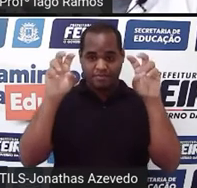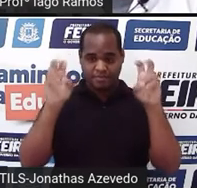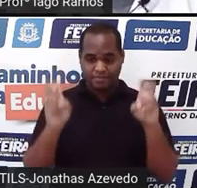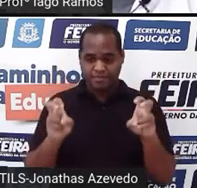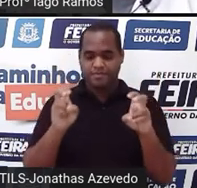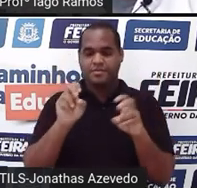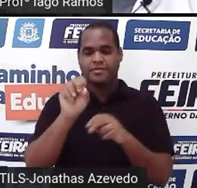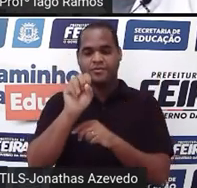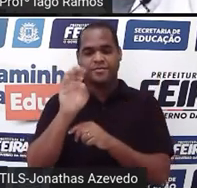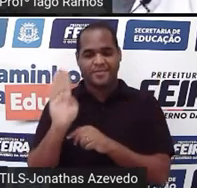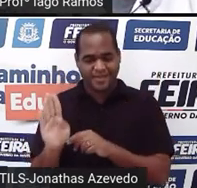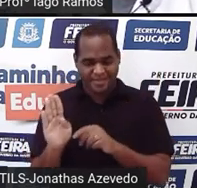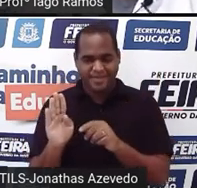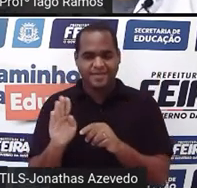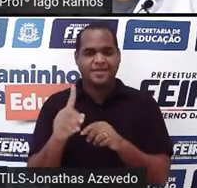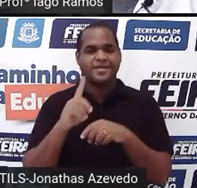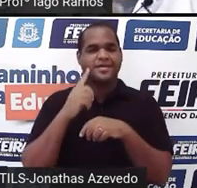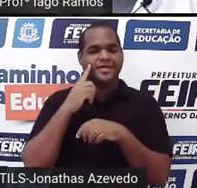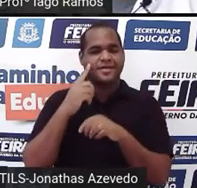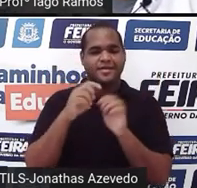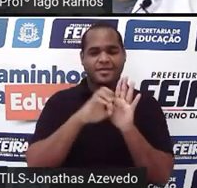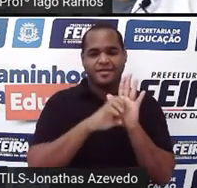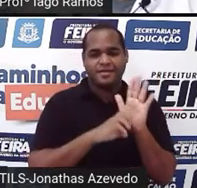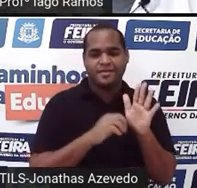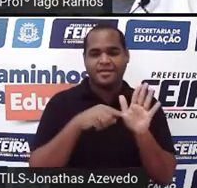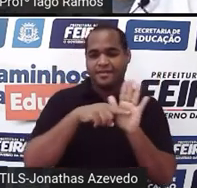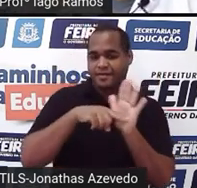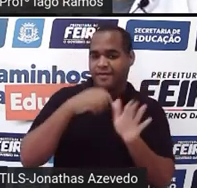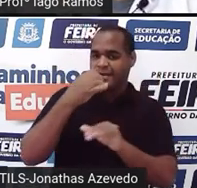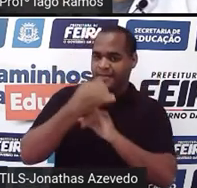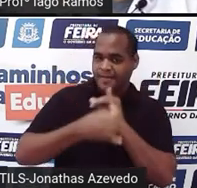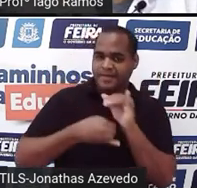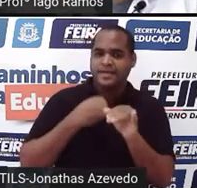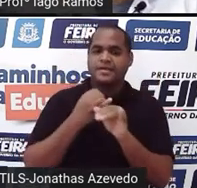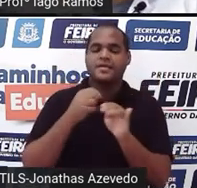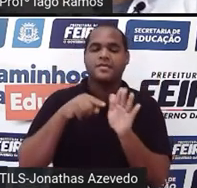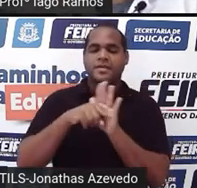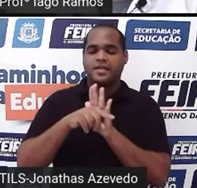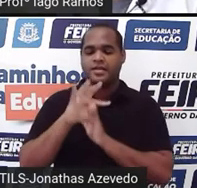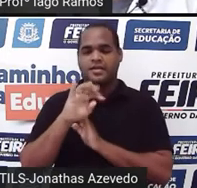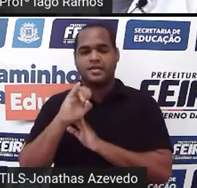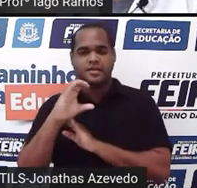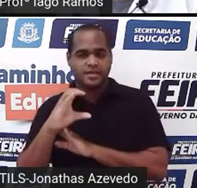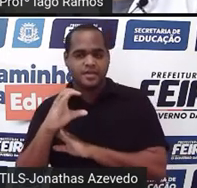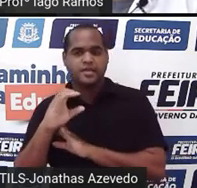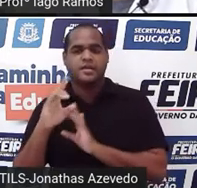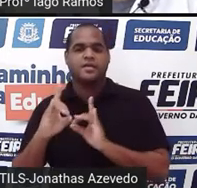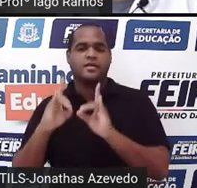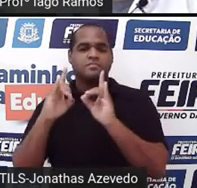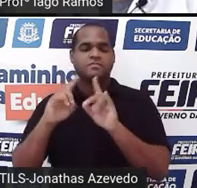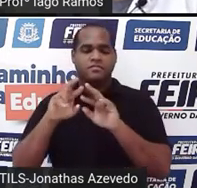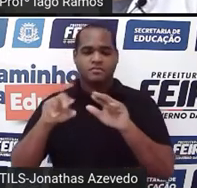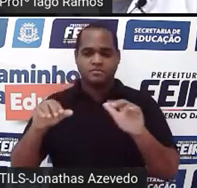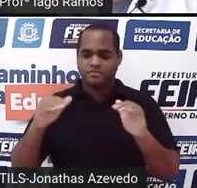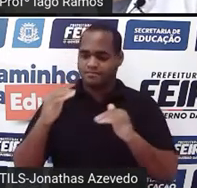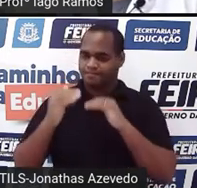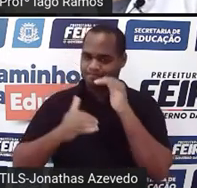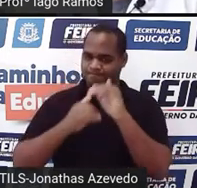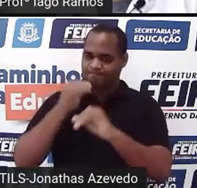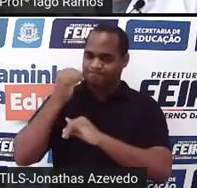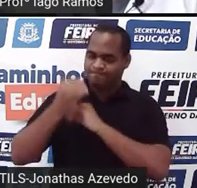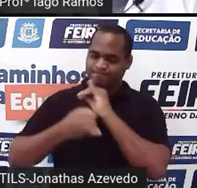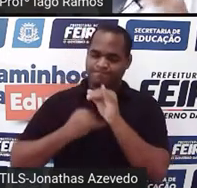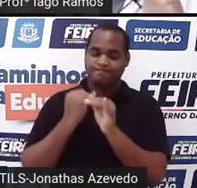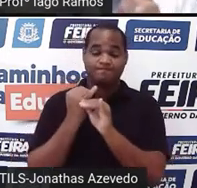o diz edição de 2020 da pesquisa TIC domicílios indica o aumento do uso da banda